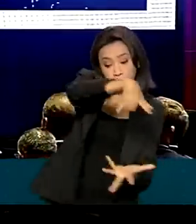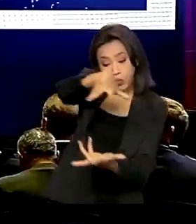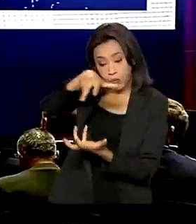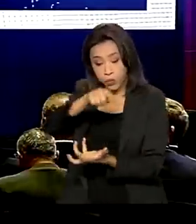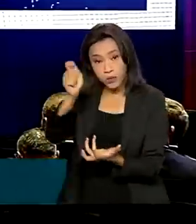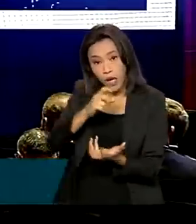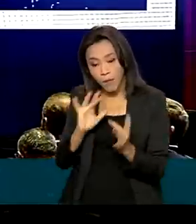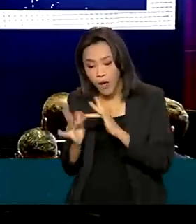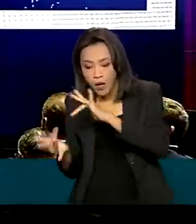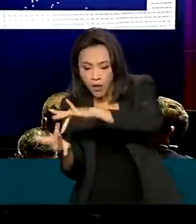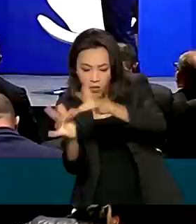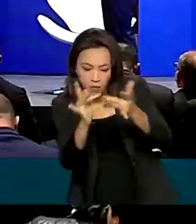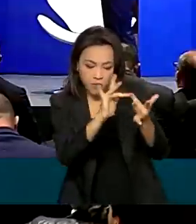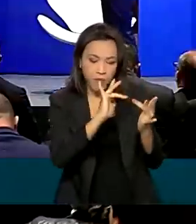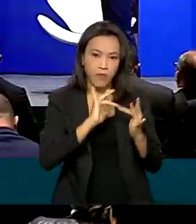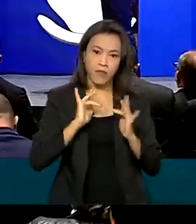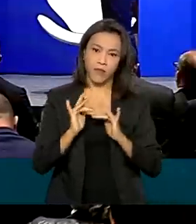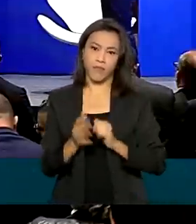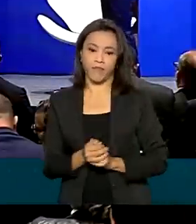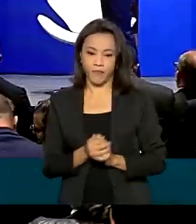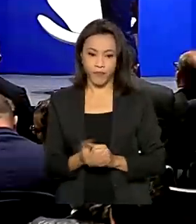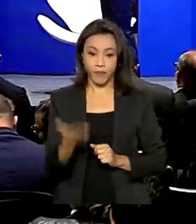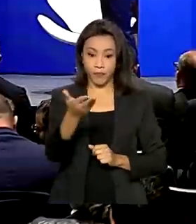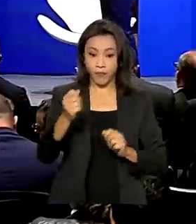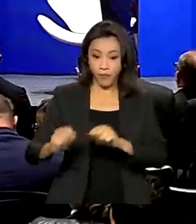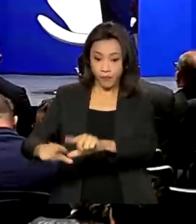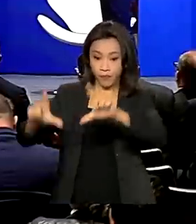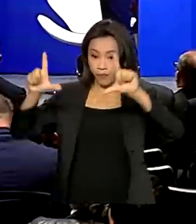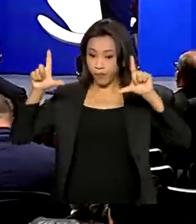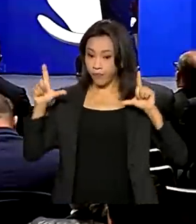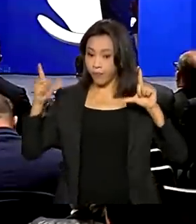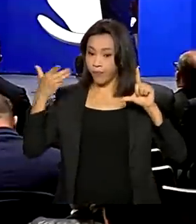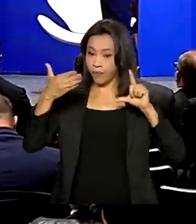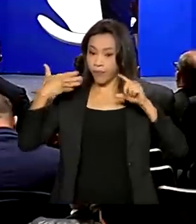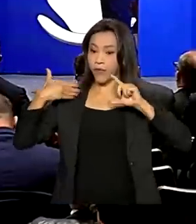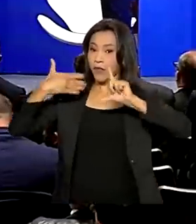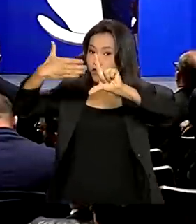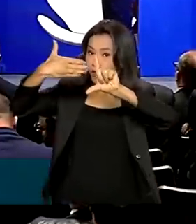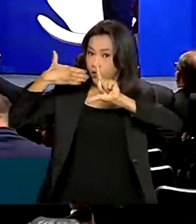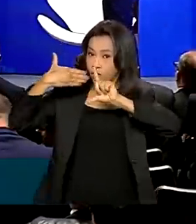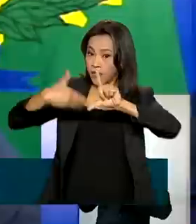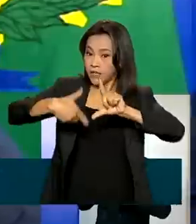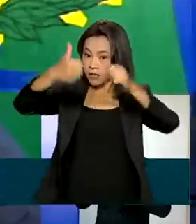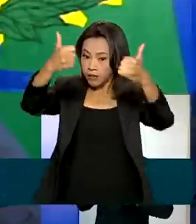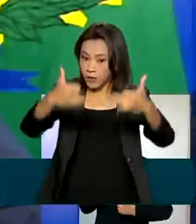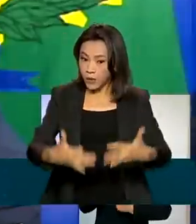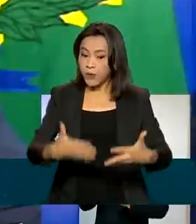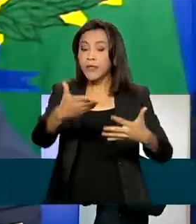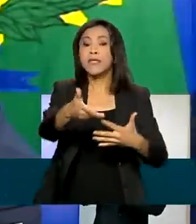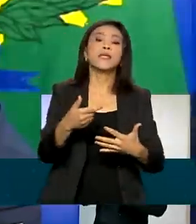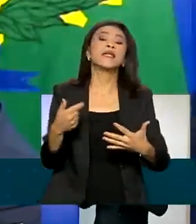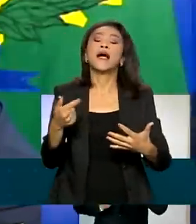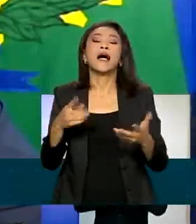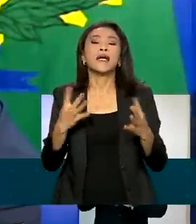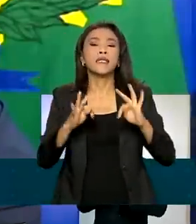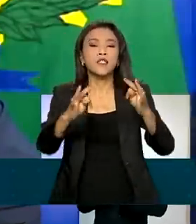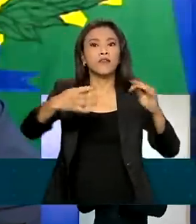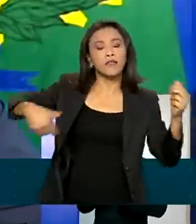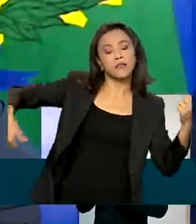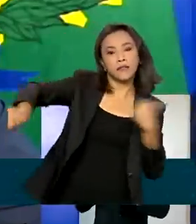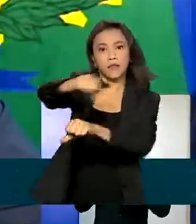acesso à internet. Por videoconferência, o presidente Jair Bolsonaro disse que a nova tecnologia vai transformar a economia,